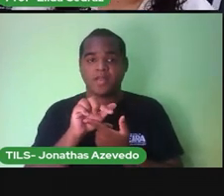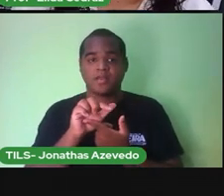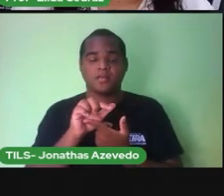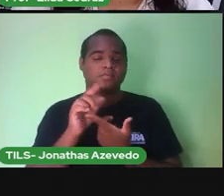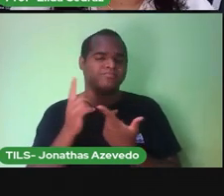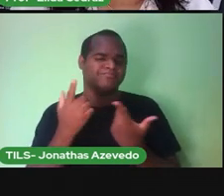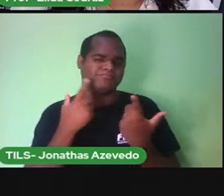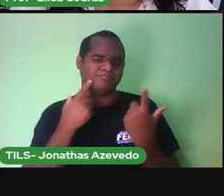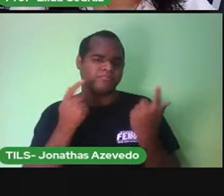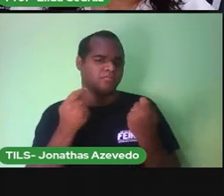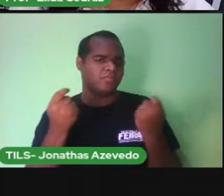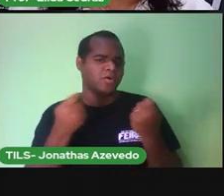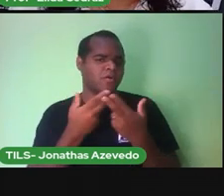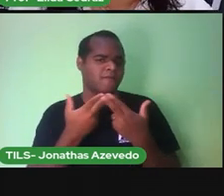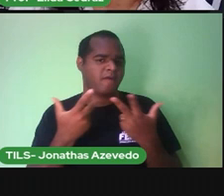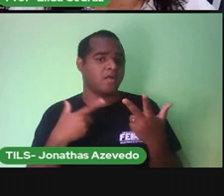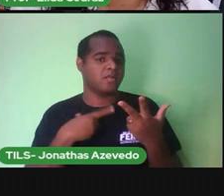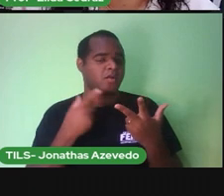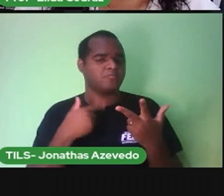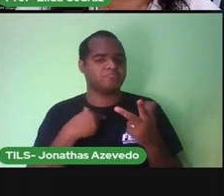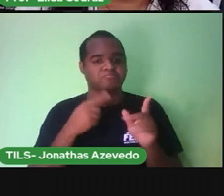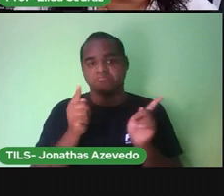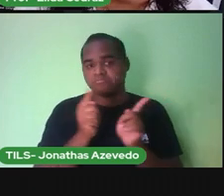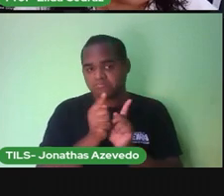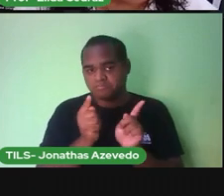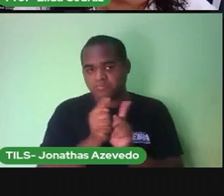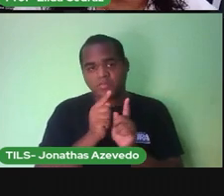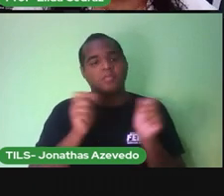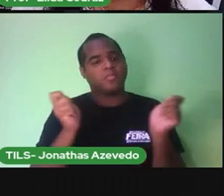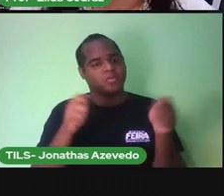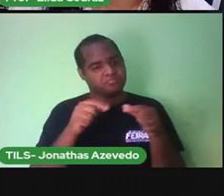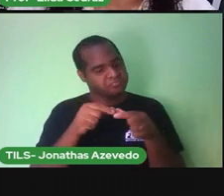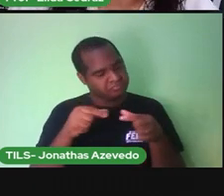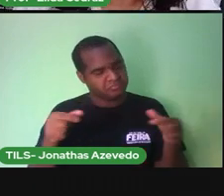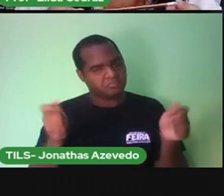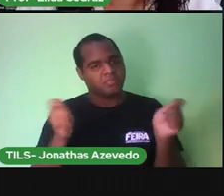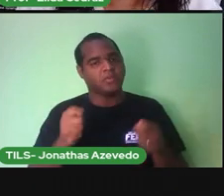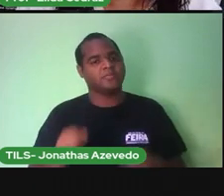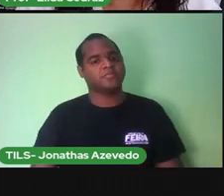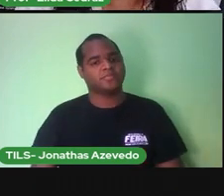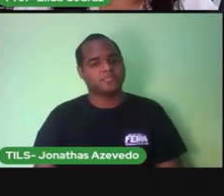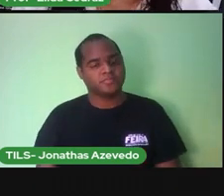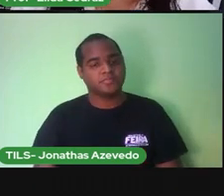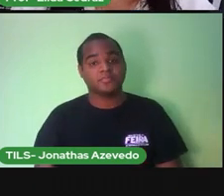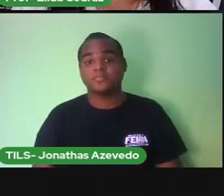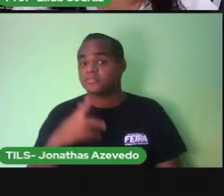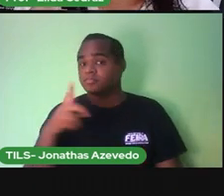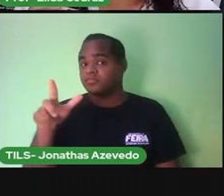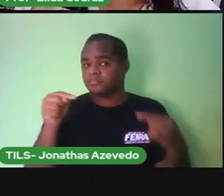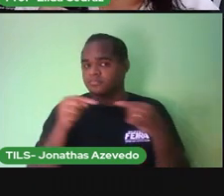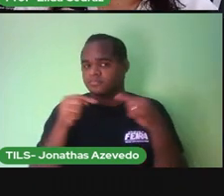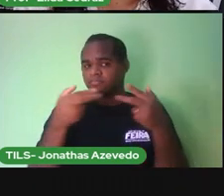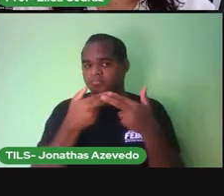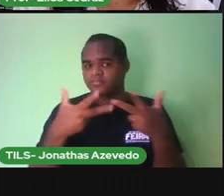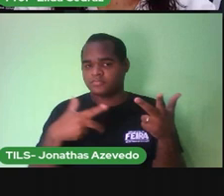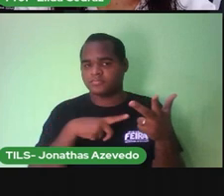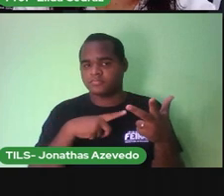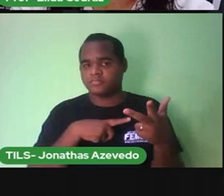como medir As coisas pequenas Com a régua E essas medidas São